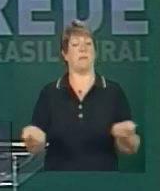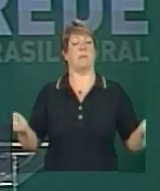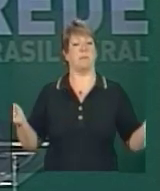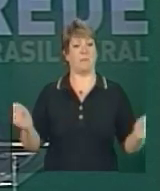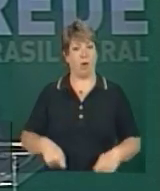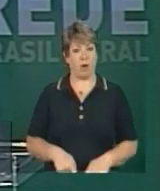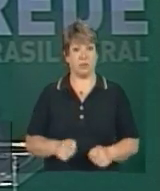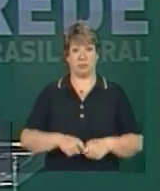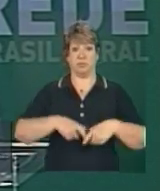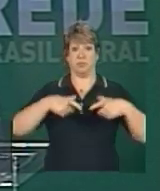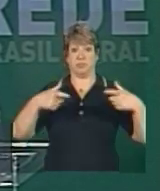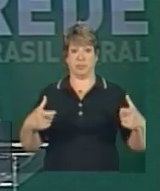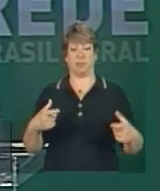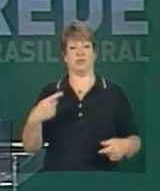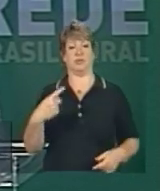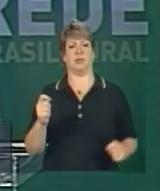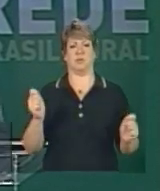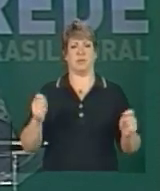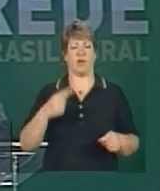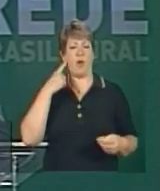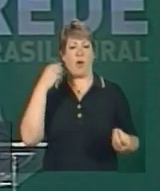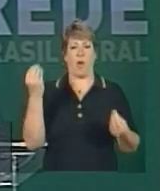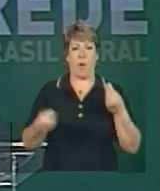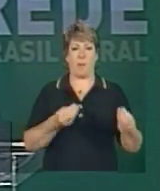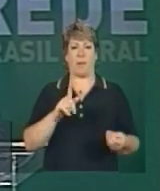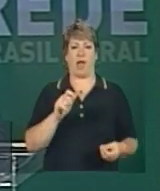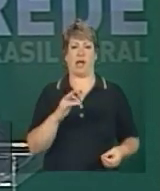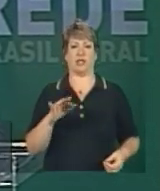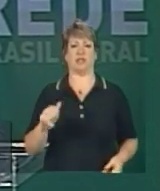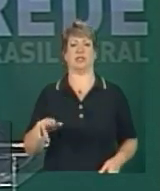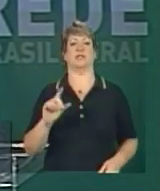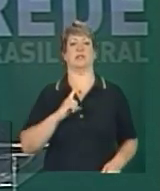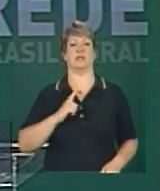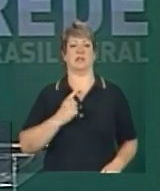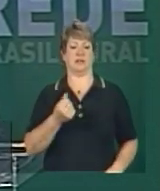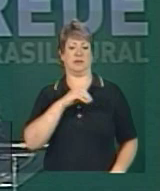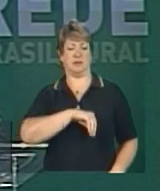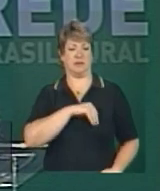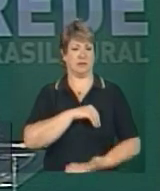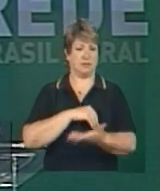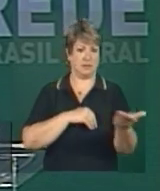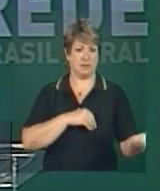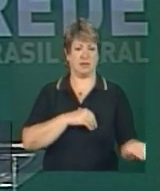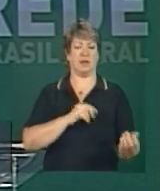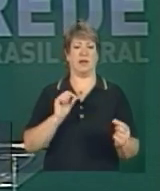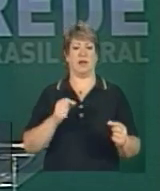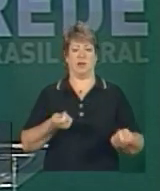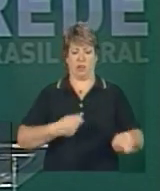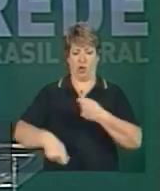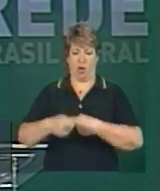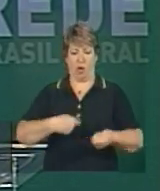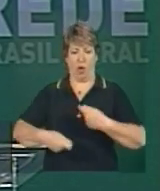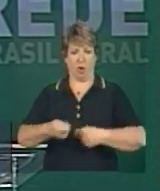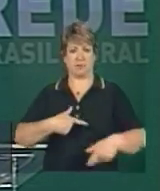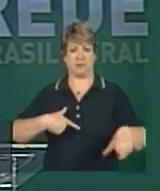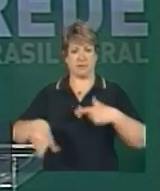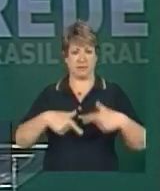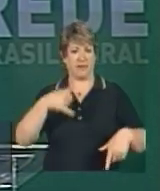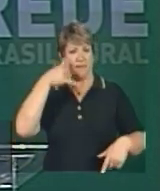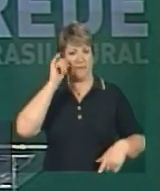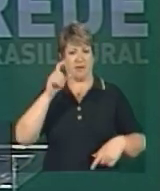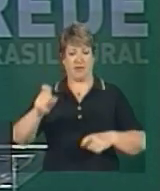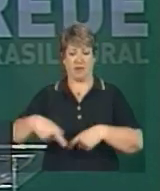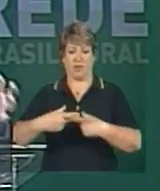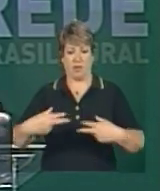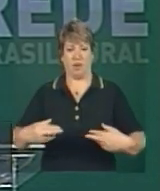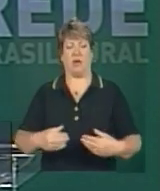ampliar sua capacidade de garantir renda da porteira para fora, nos negócios. O